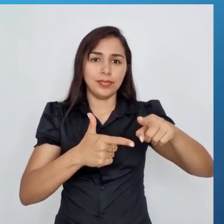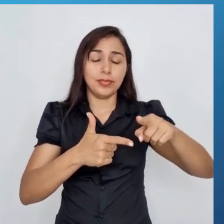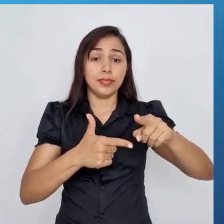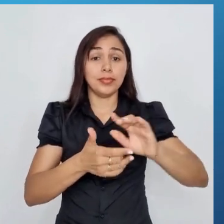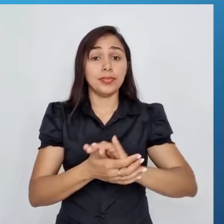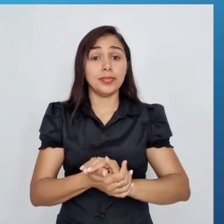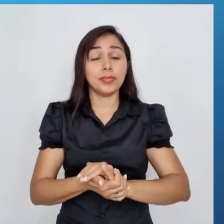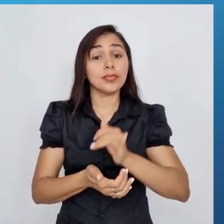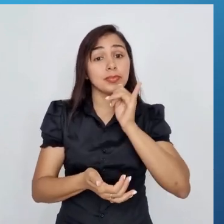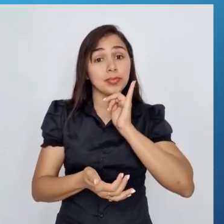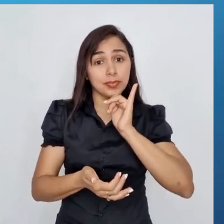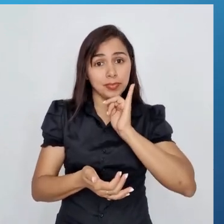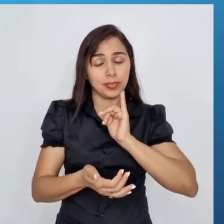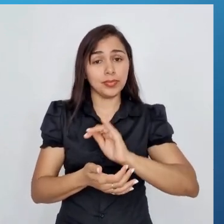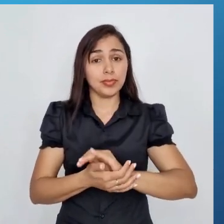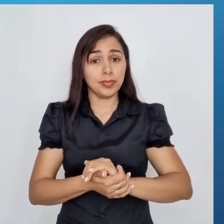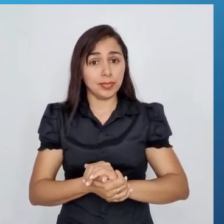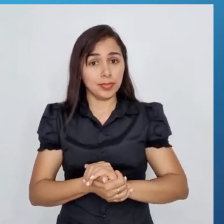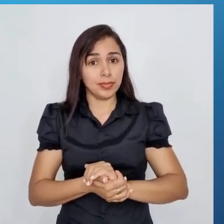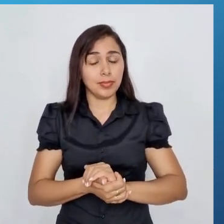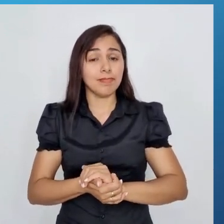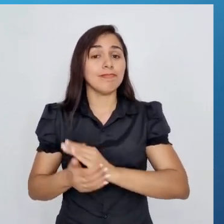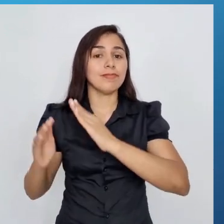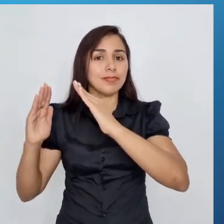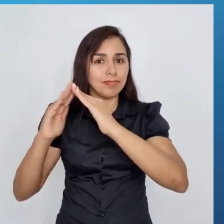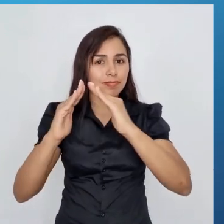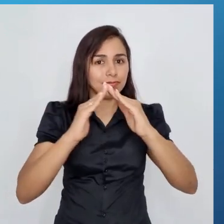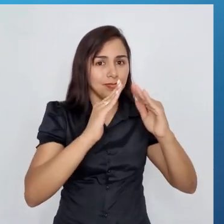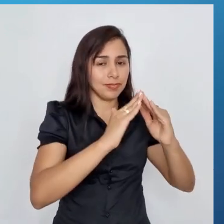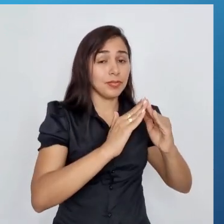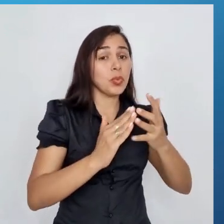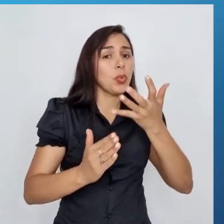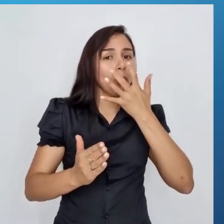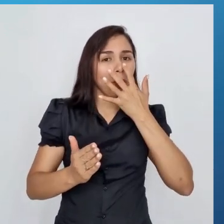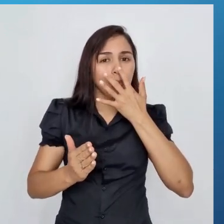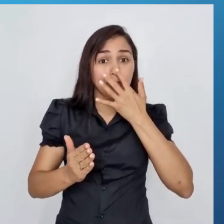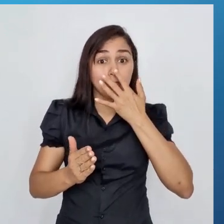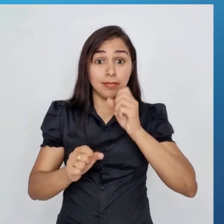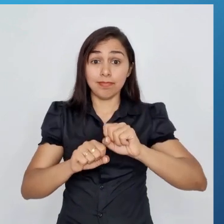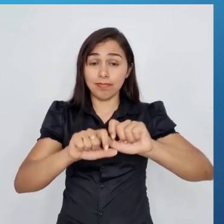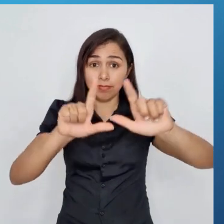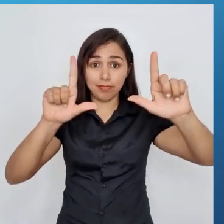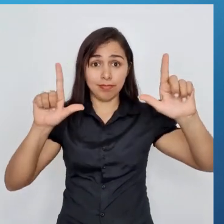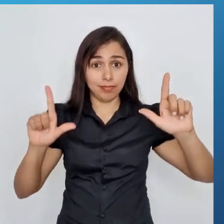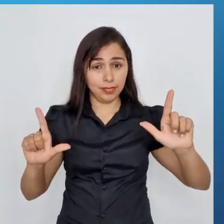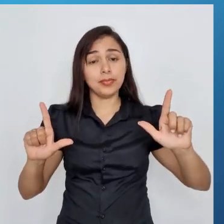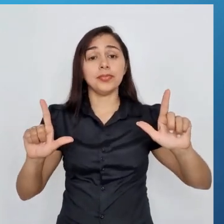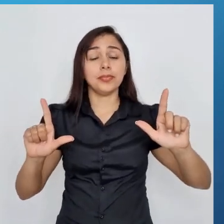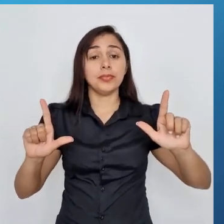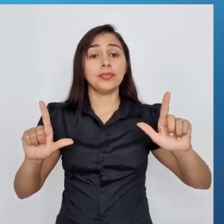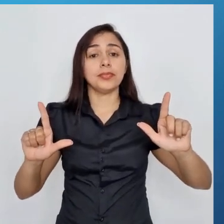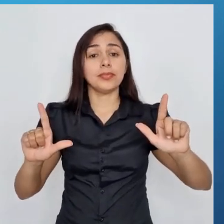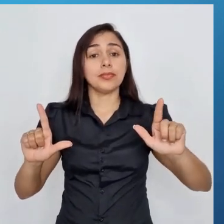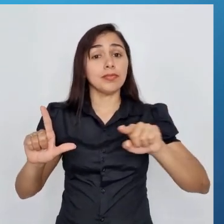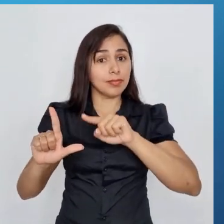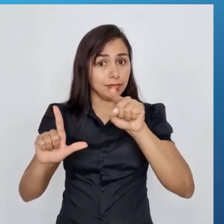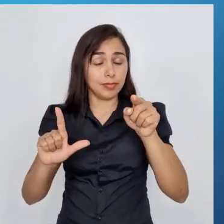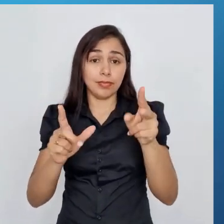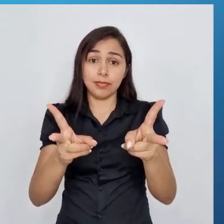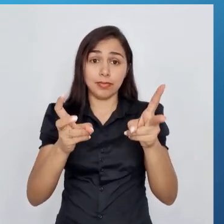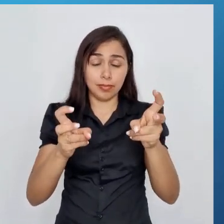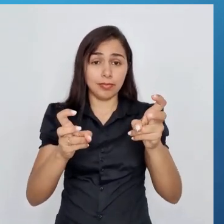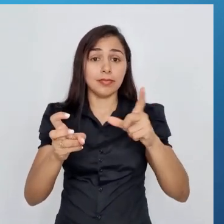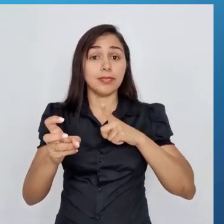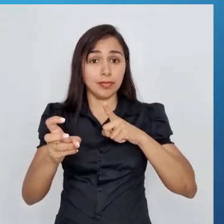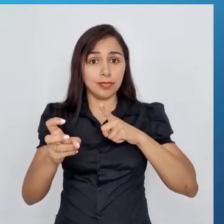problemas são as moradias. Observa nessa imagem. Ao mesmo tempo que você vê ao fundo uma